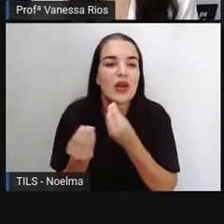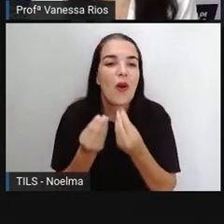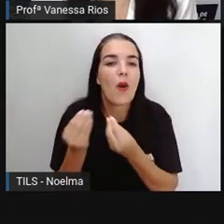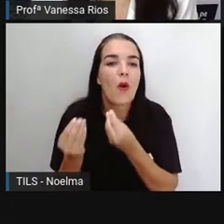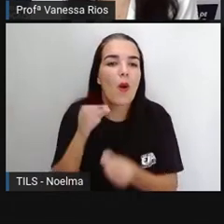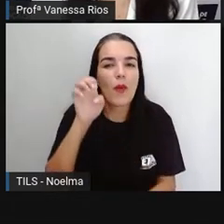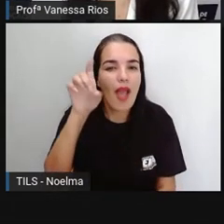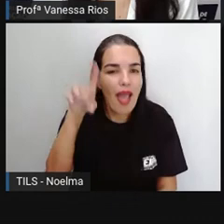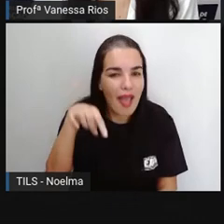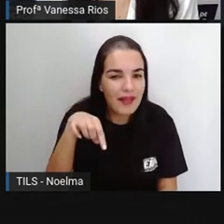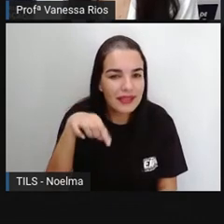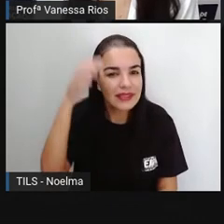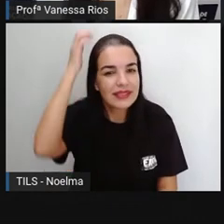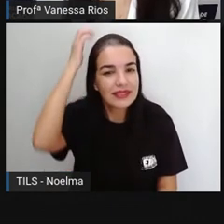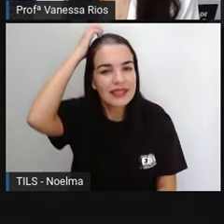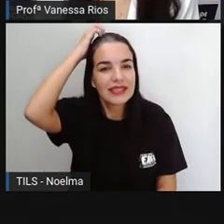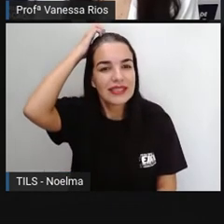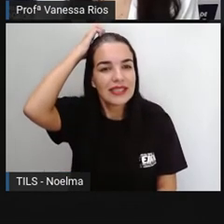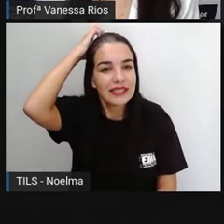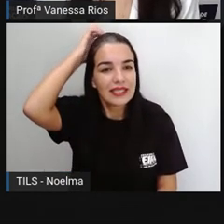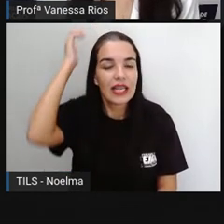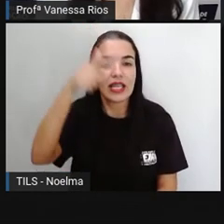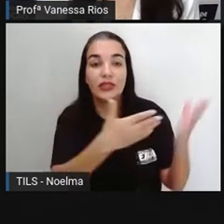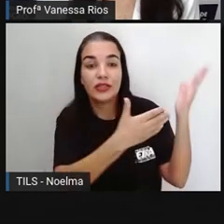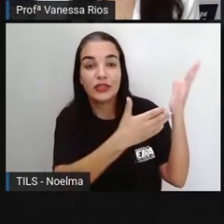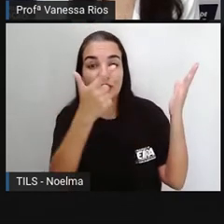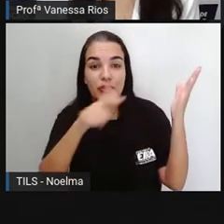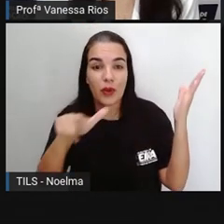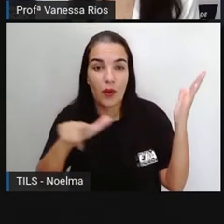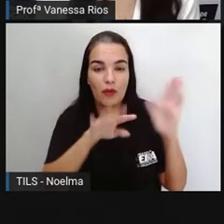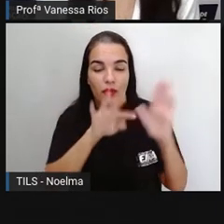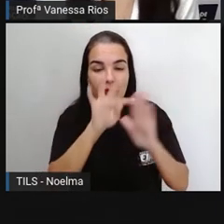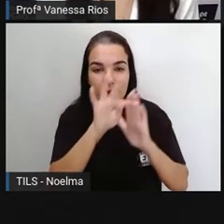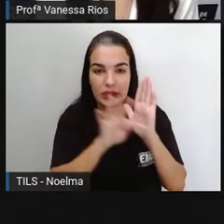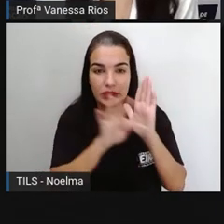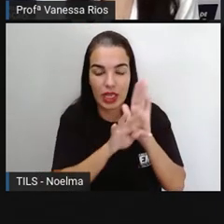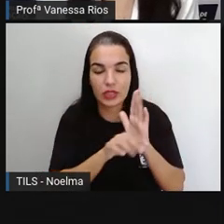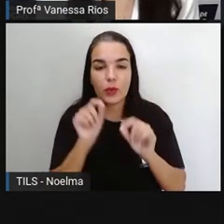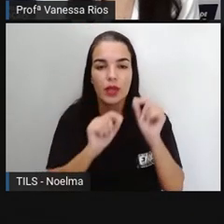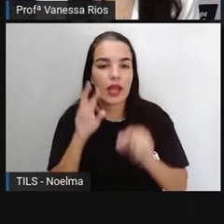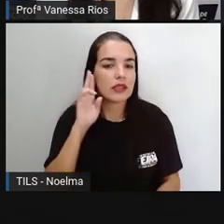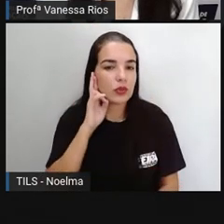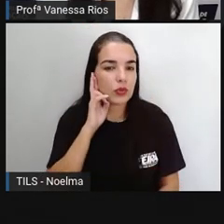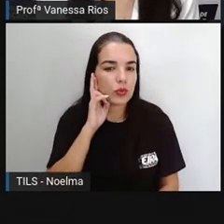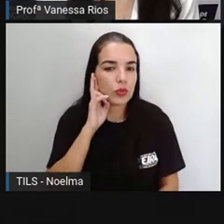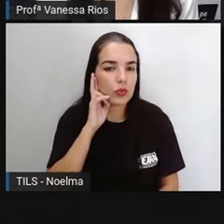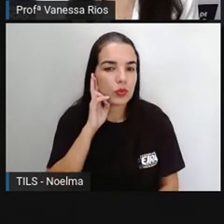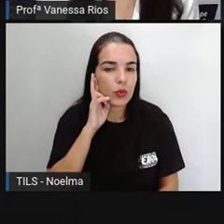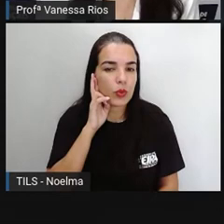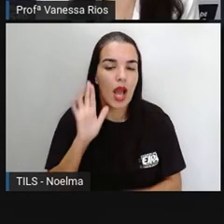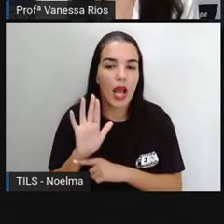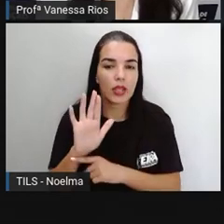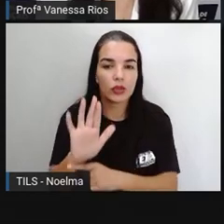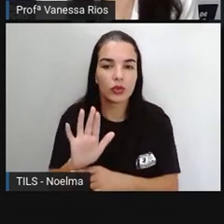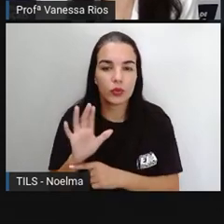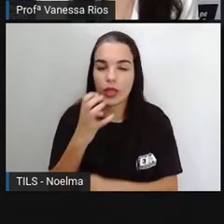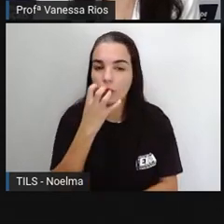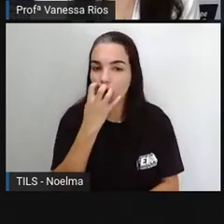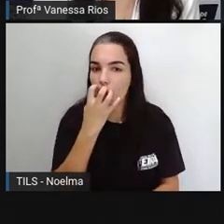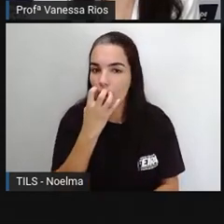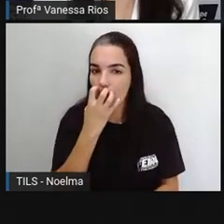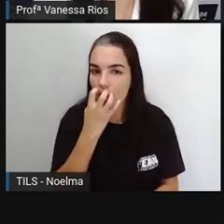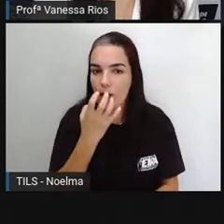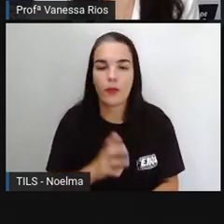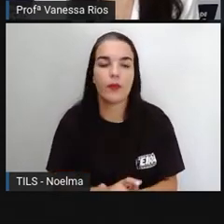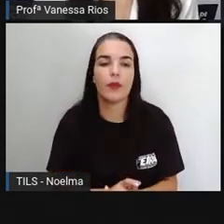jornalísticos. E há para trás novamente o texto da notícia sobre as crianças surdas recebendo ajuda de cães-guias na Grã